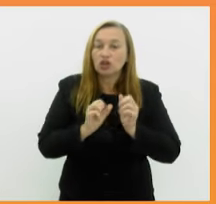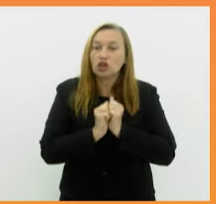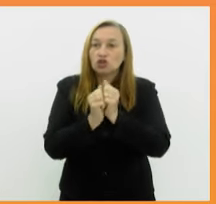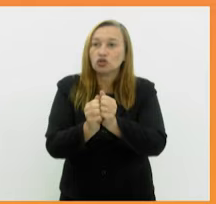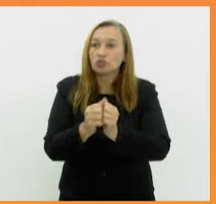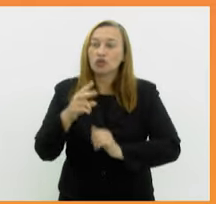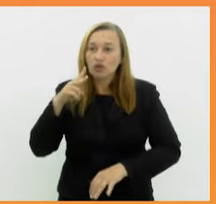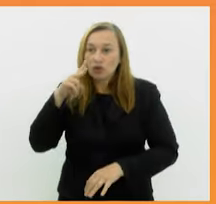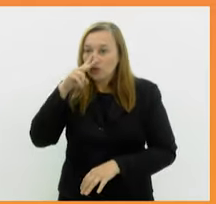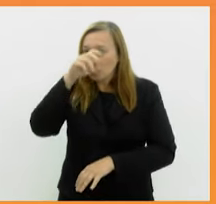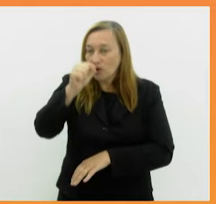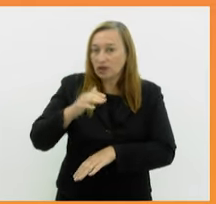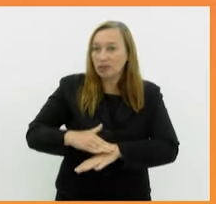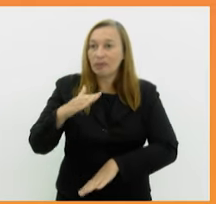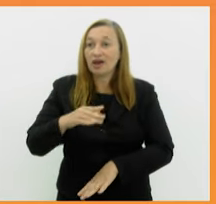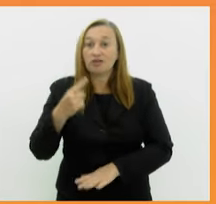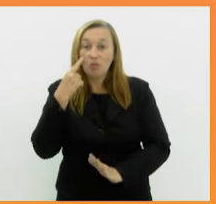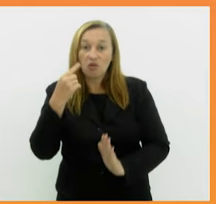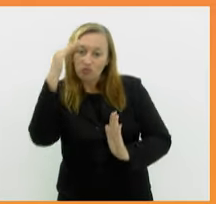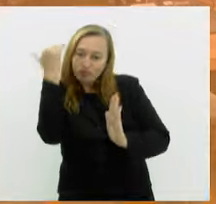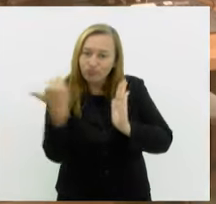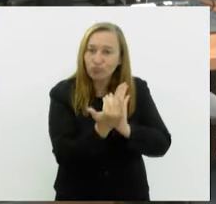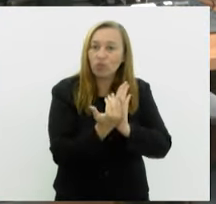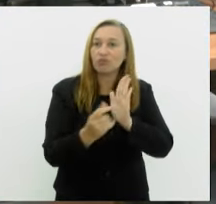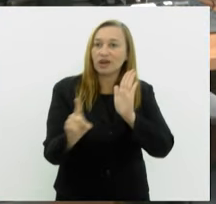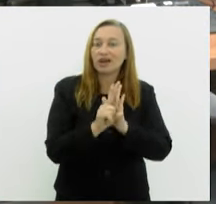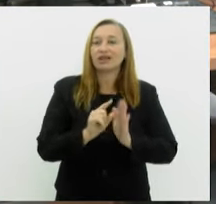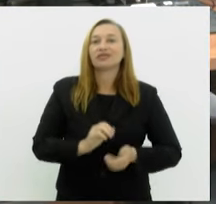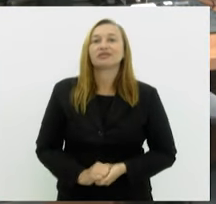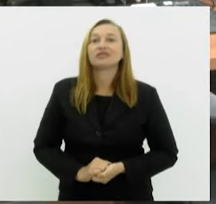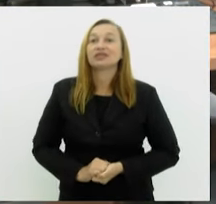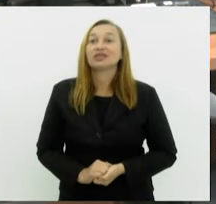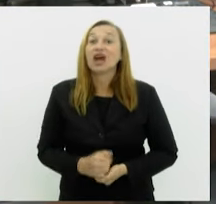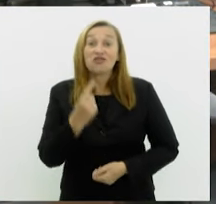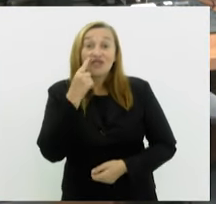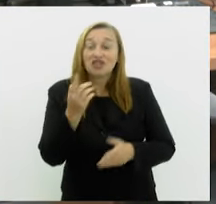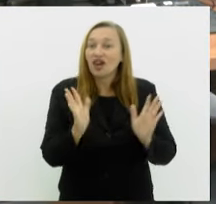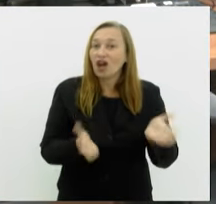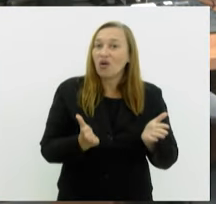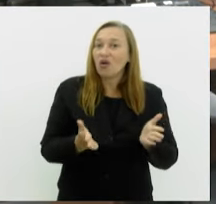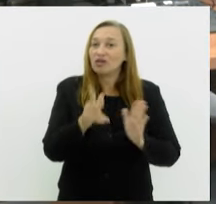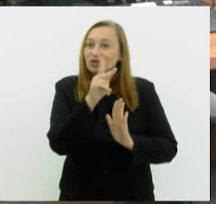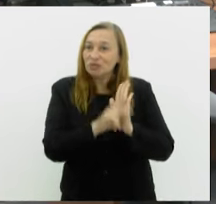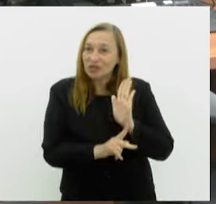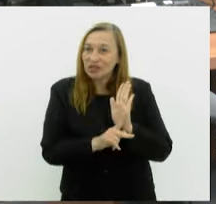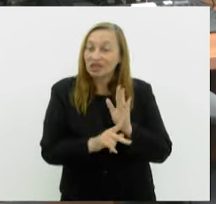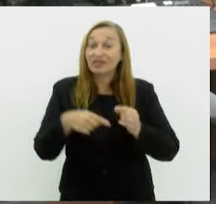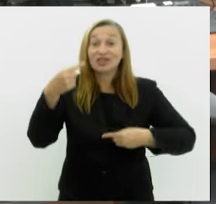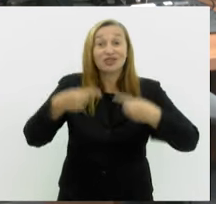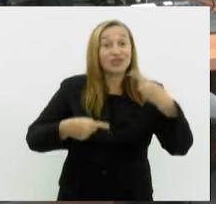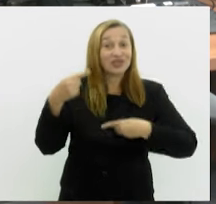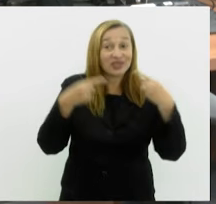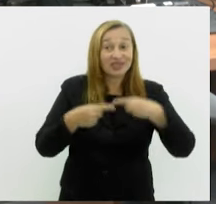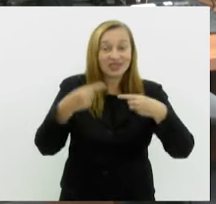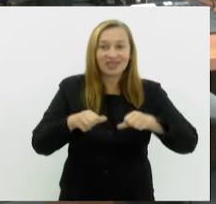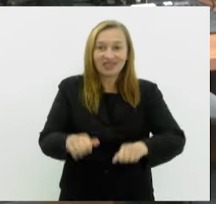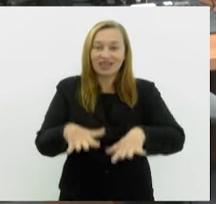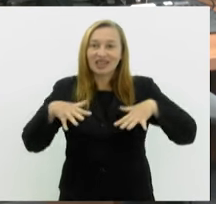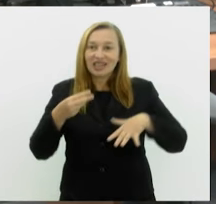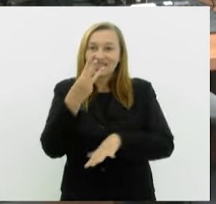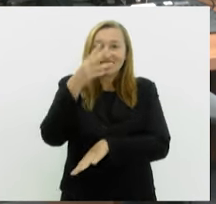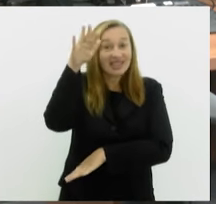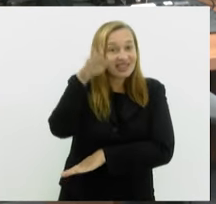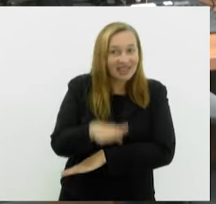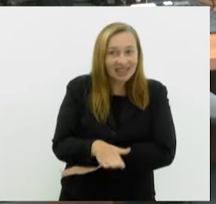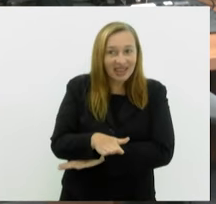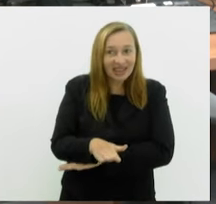fortes. Vamos fazer a lei ser cumprida. E veja agora os projetos que serão discutidos no plenário às 3 horas da